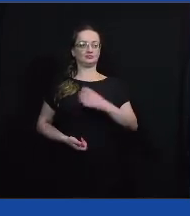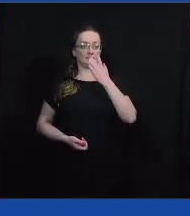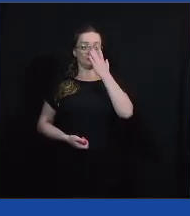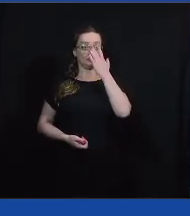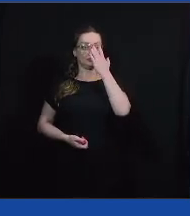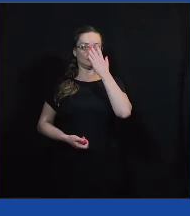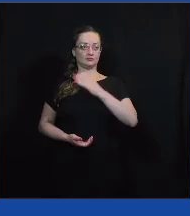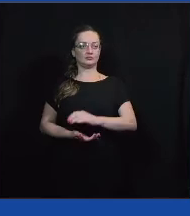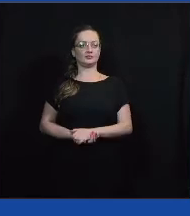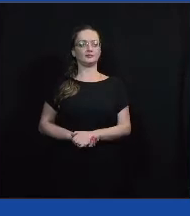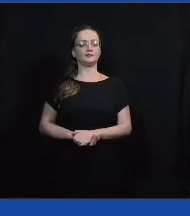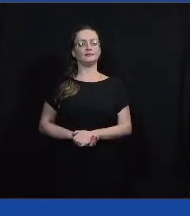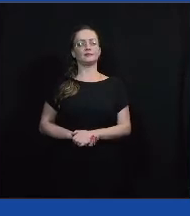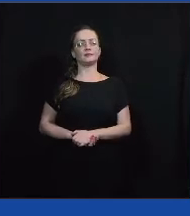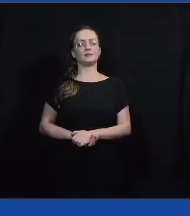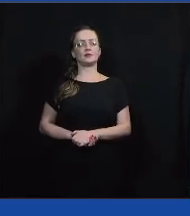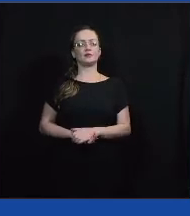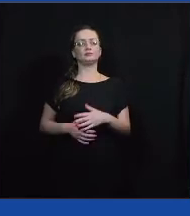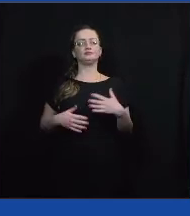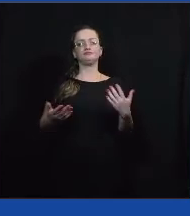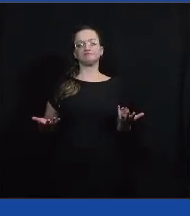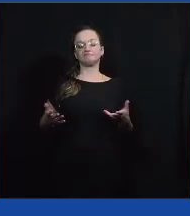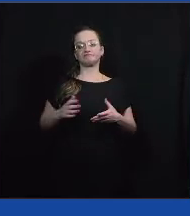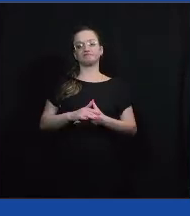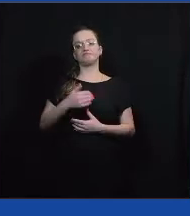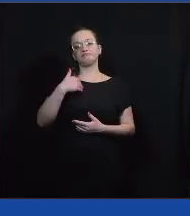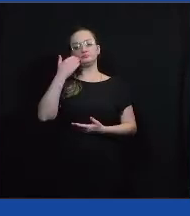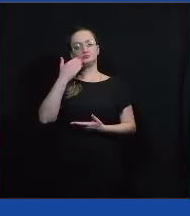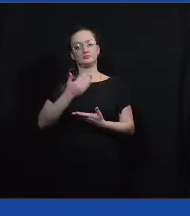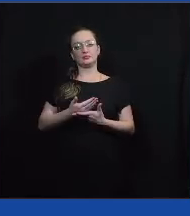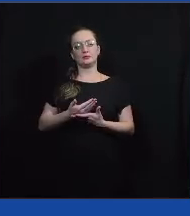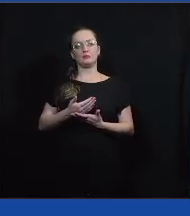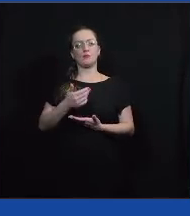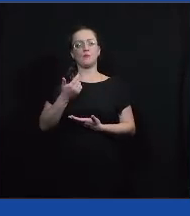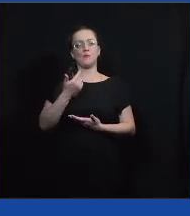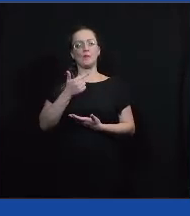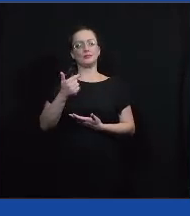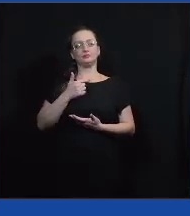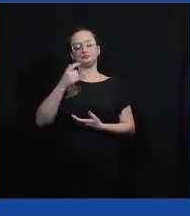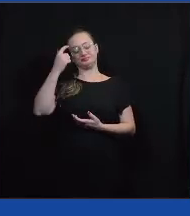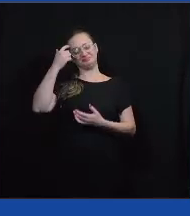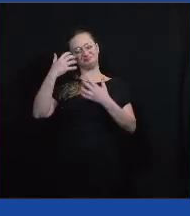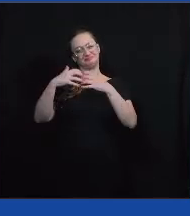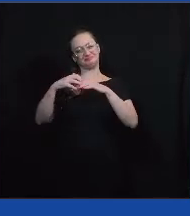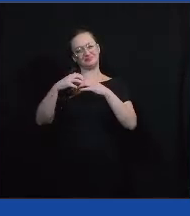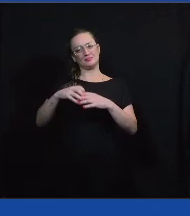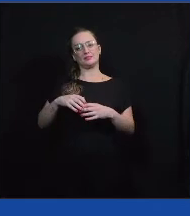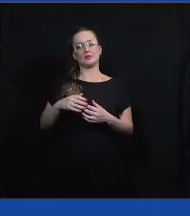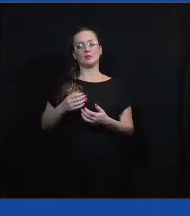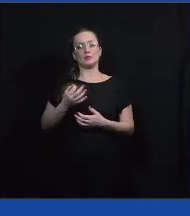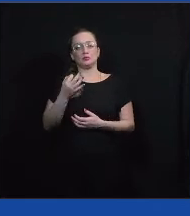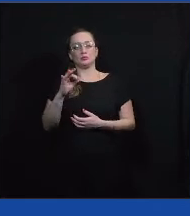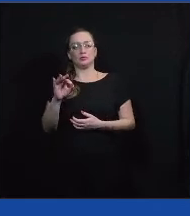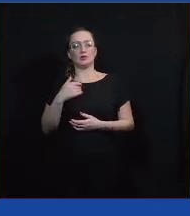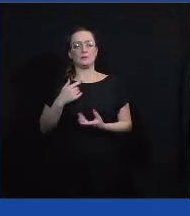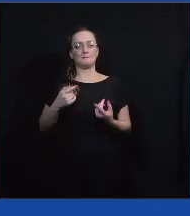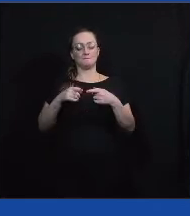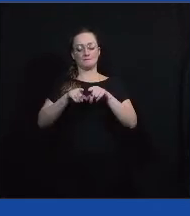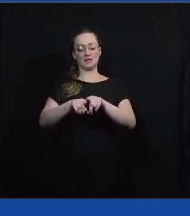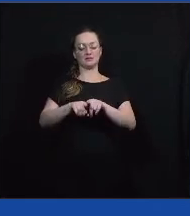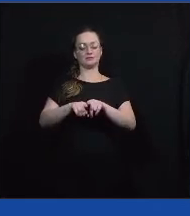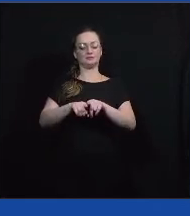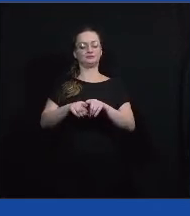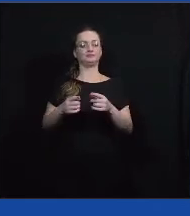Obrigada. É que, assim, eu não tenho pensamento muito otimista, sabe? Em parcerias